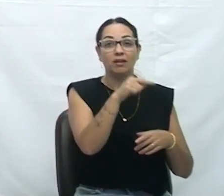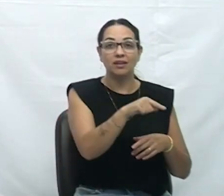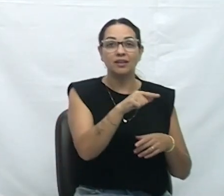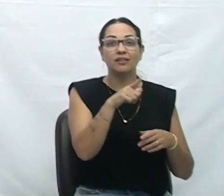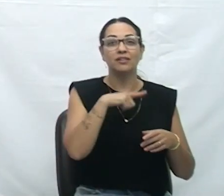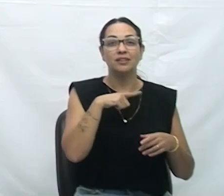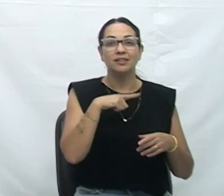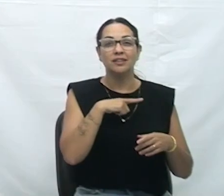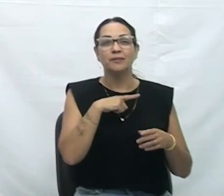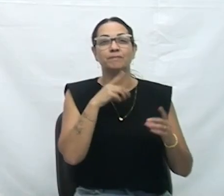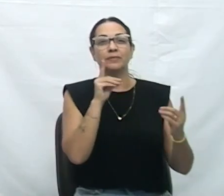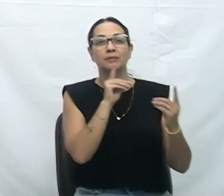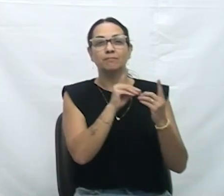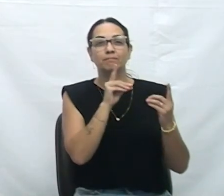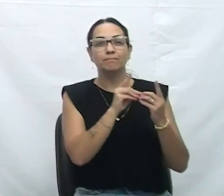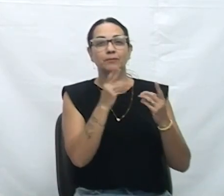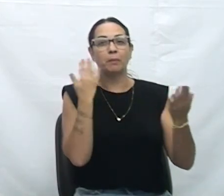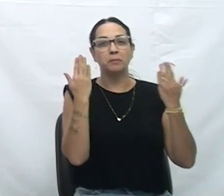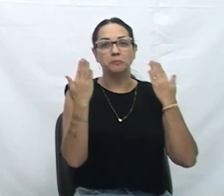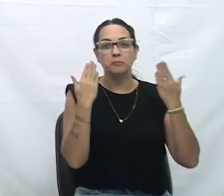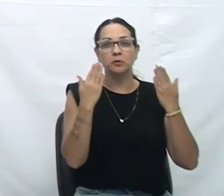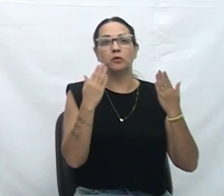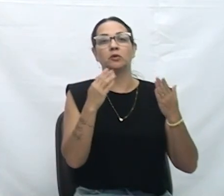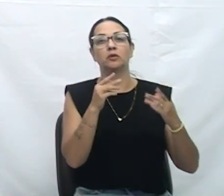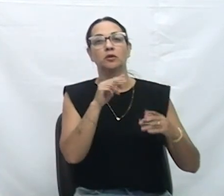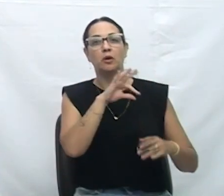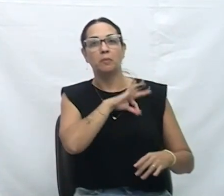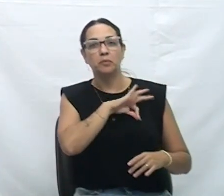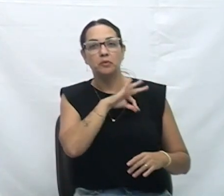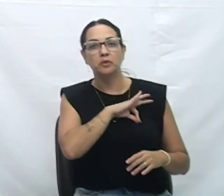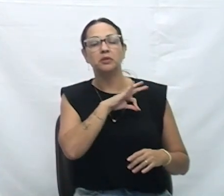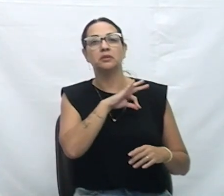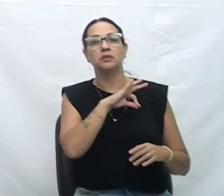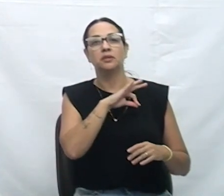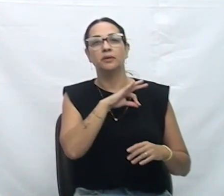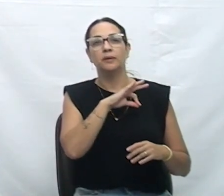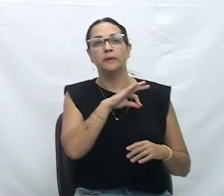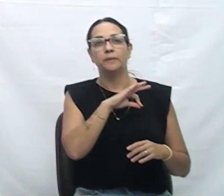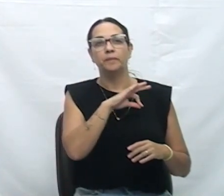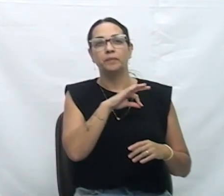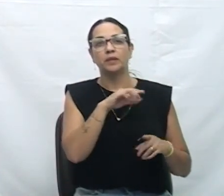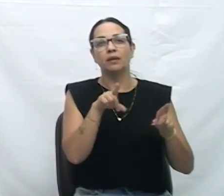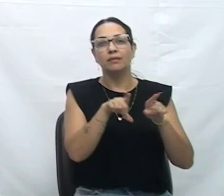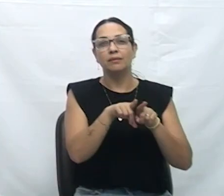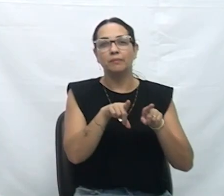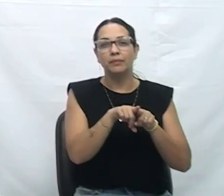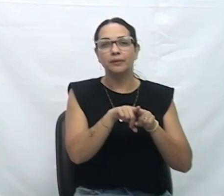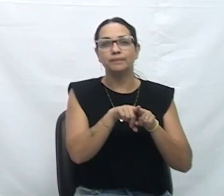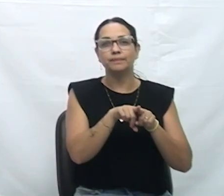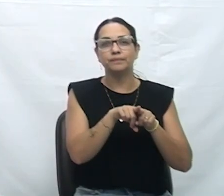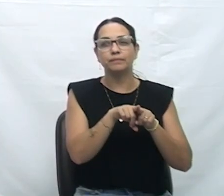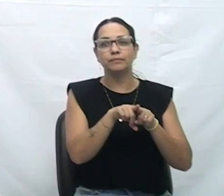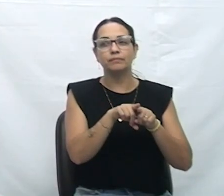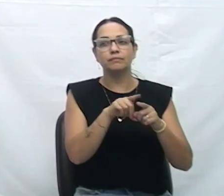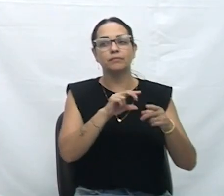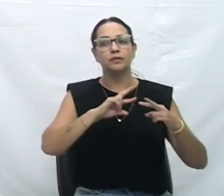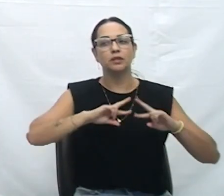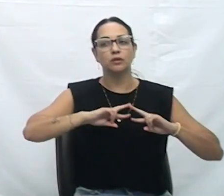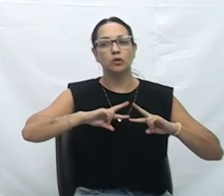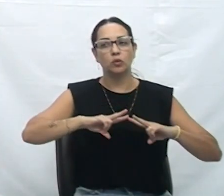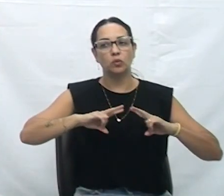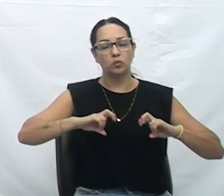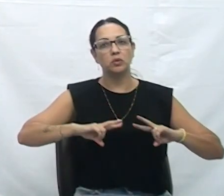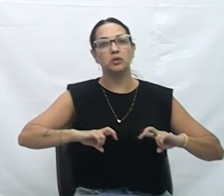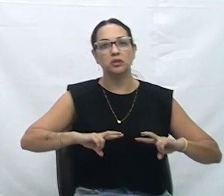o boletim de ocorrência pela polícia civil, você vai ter a questão do exame, do exame que é necessário